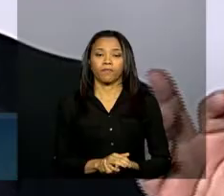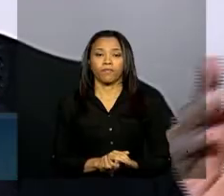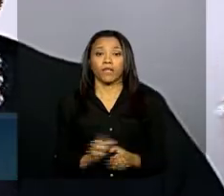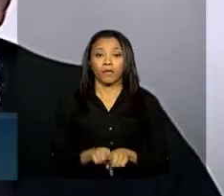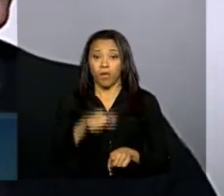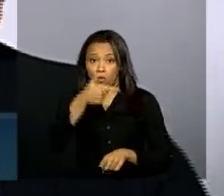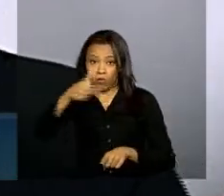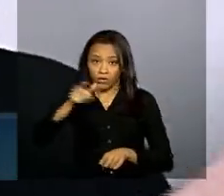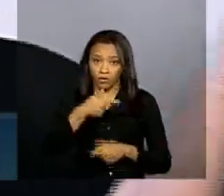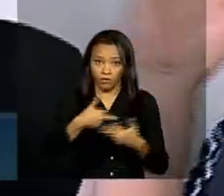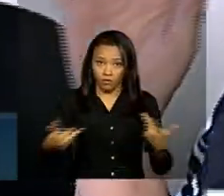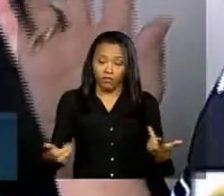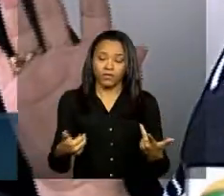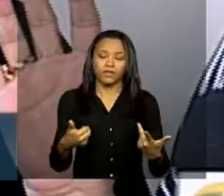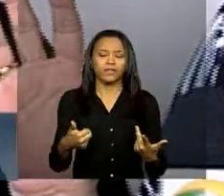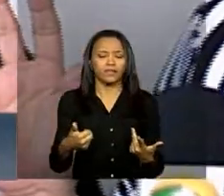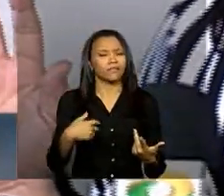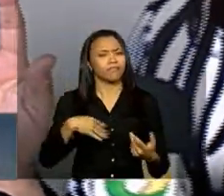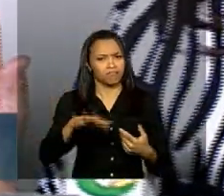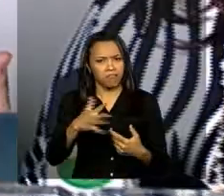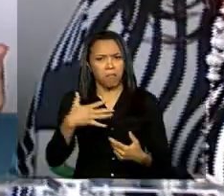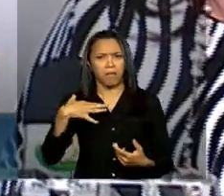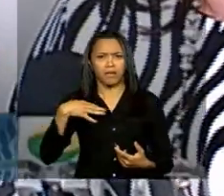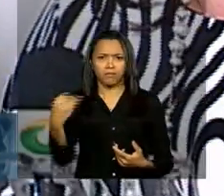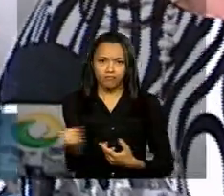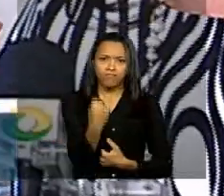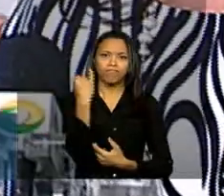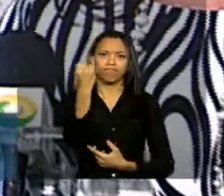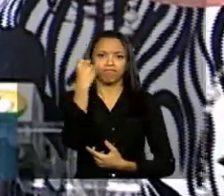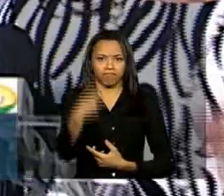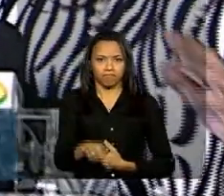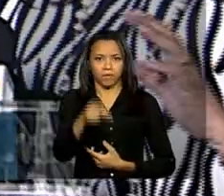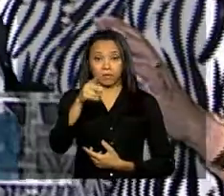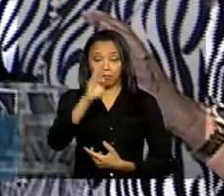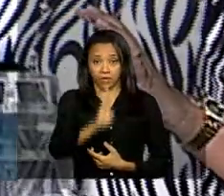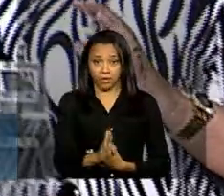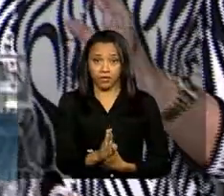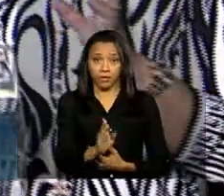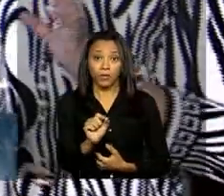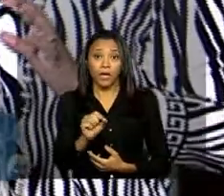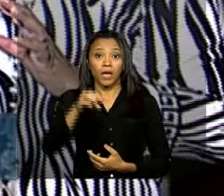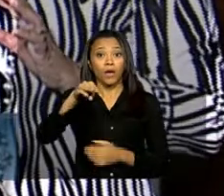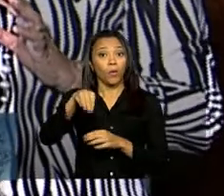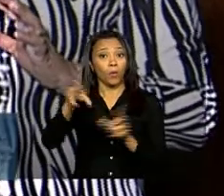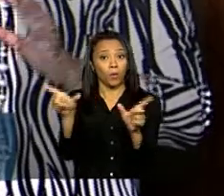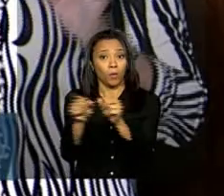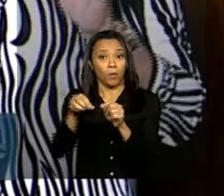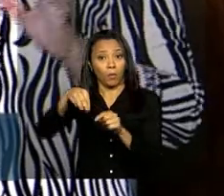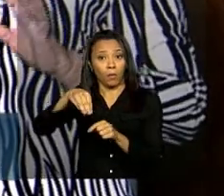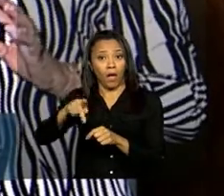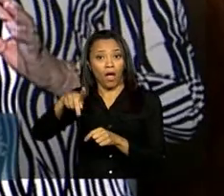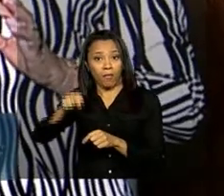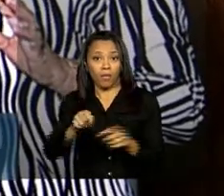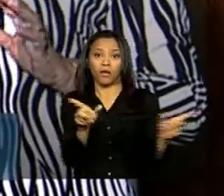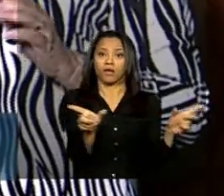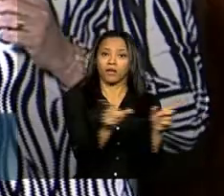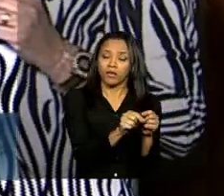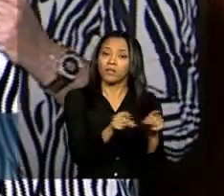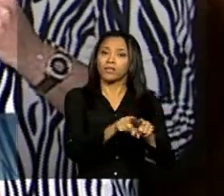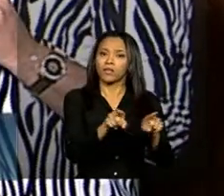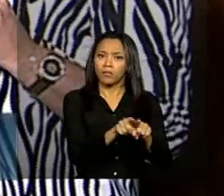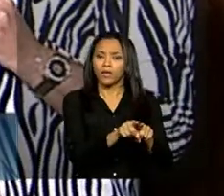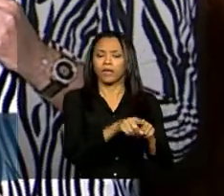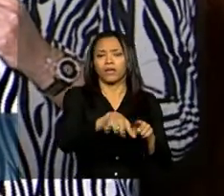talvez um dos mais valiosos que o Brasil possa ter ao final e ao cabo é que Mapa e Ministério do Meio Ambiente Agricultura e Meio Ambiente